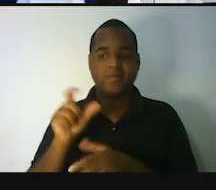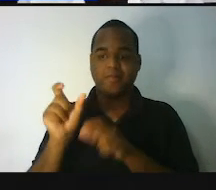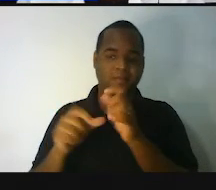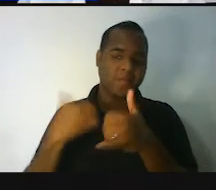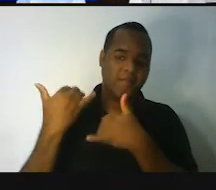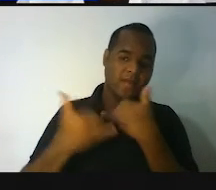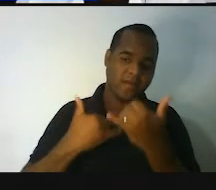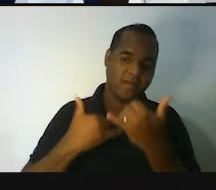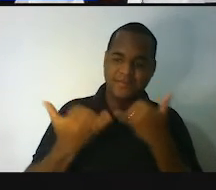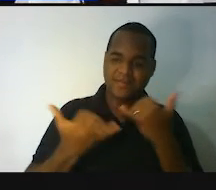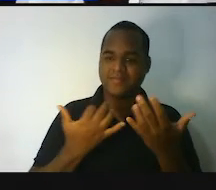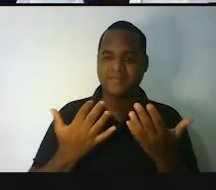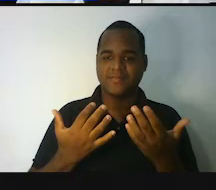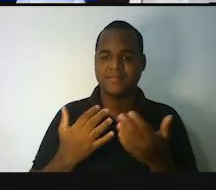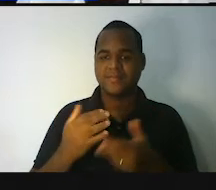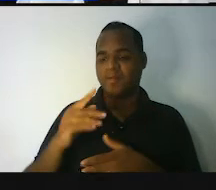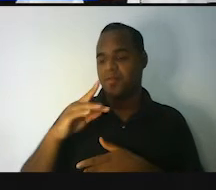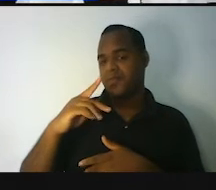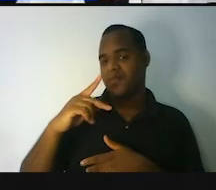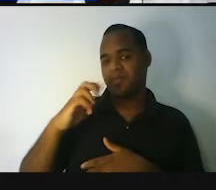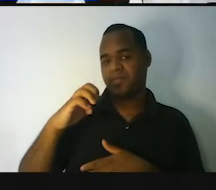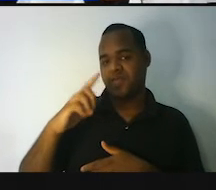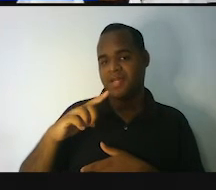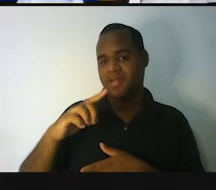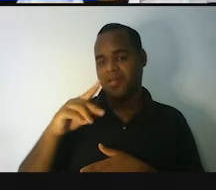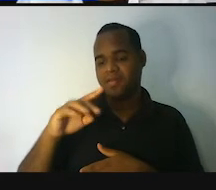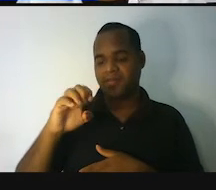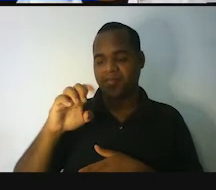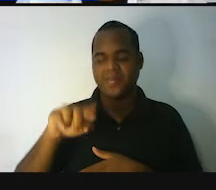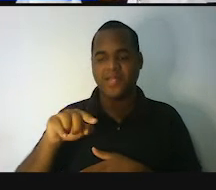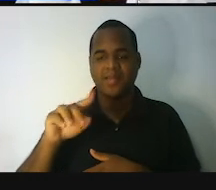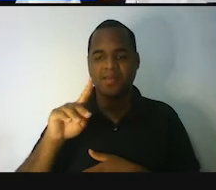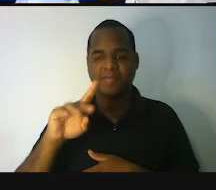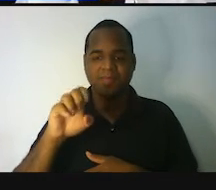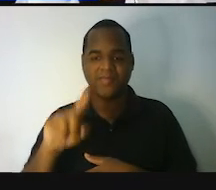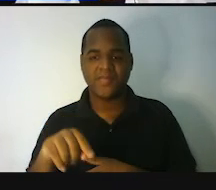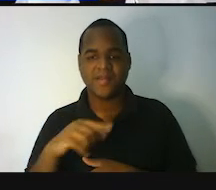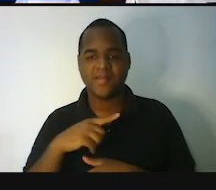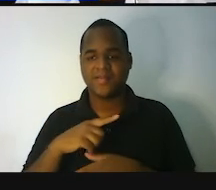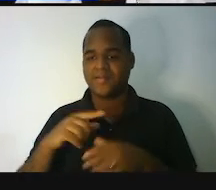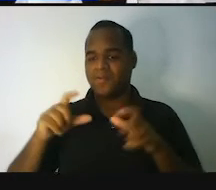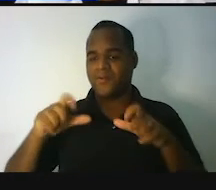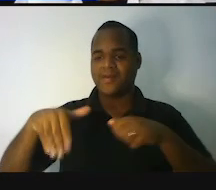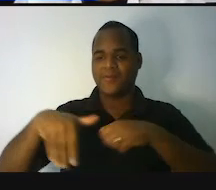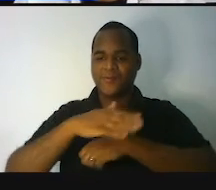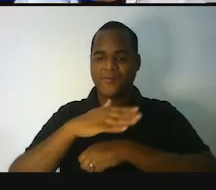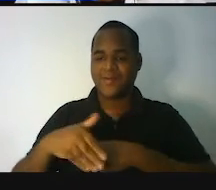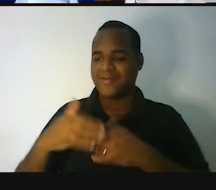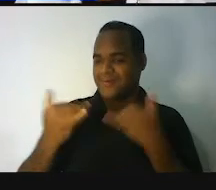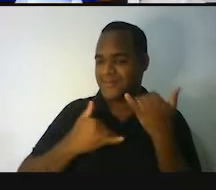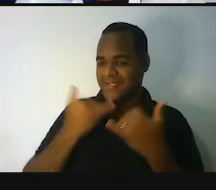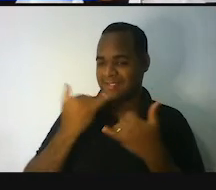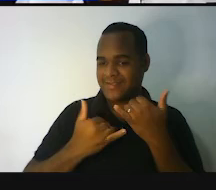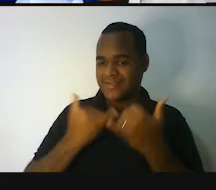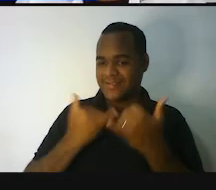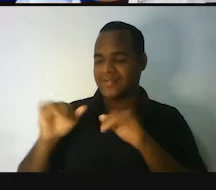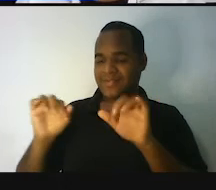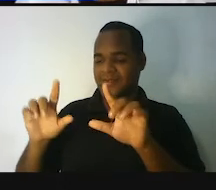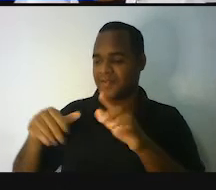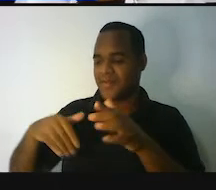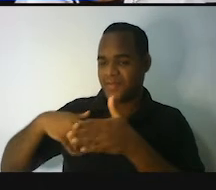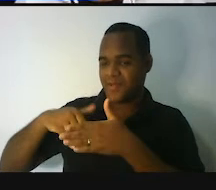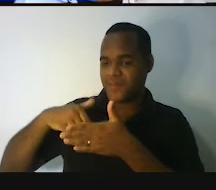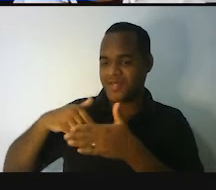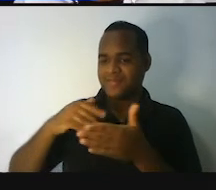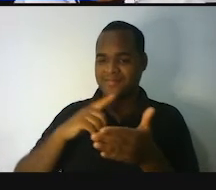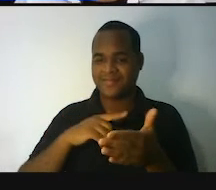brincadeira, enfim. O pé, olha o pé aqui, ó, o babinha da rua, que eu acabei de falar,